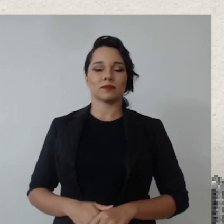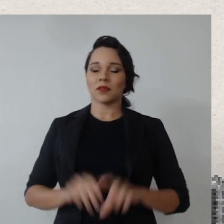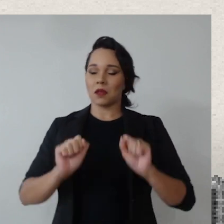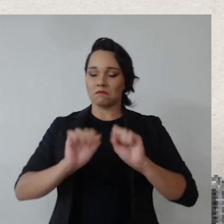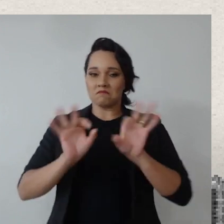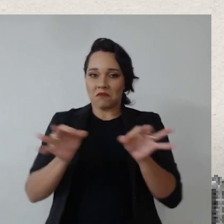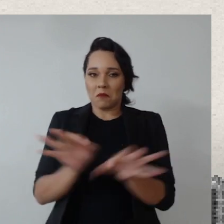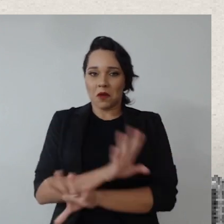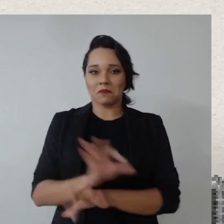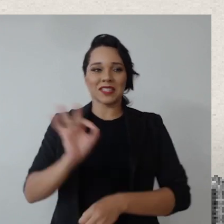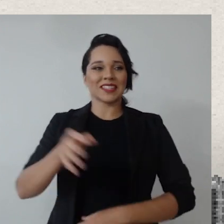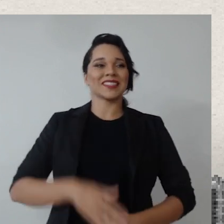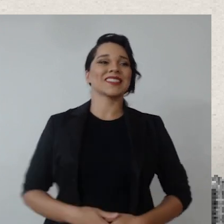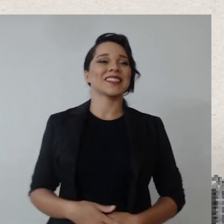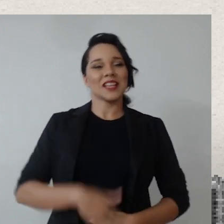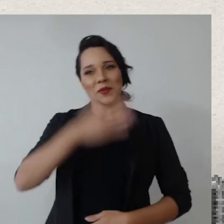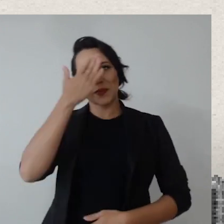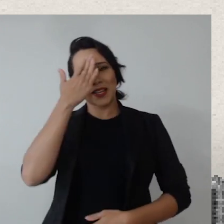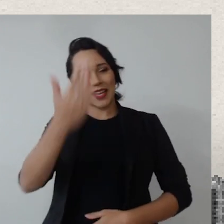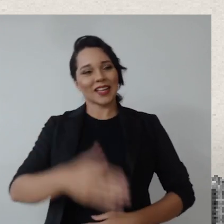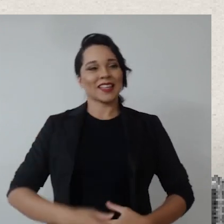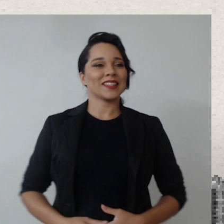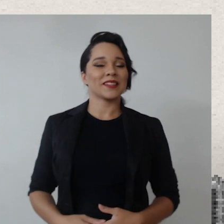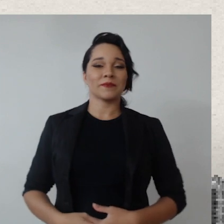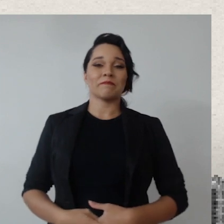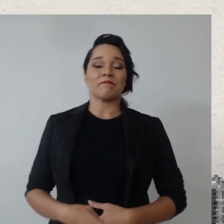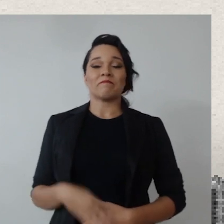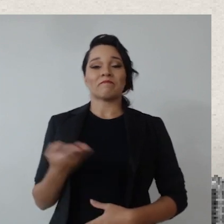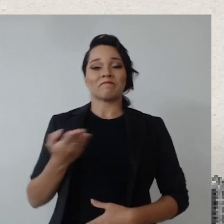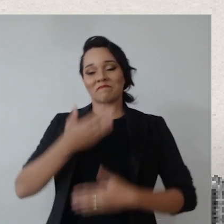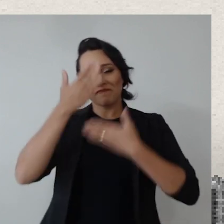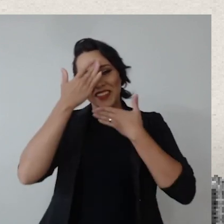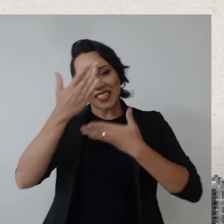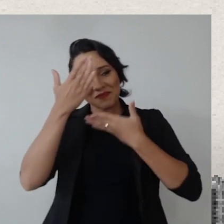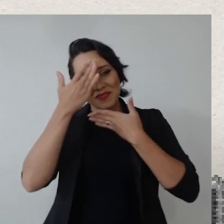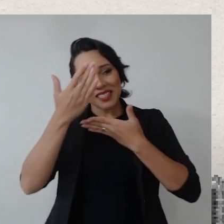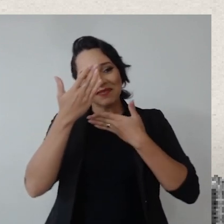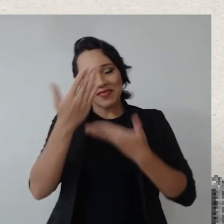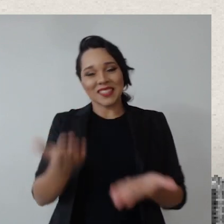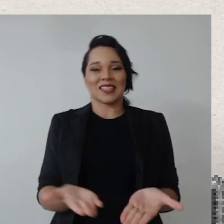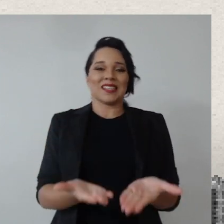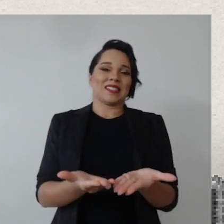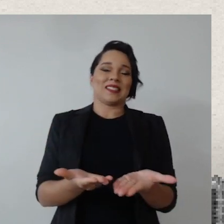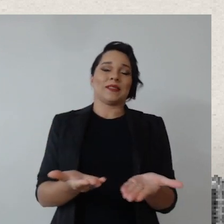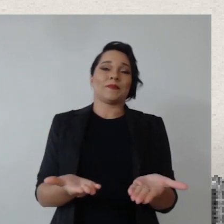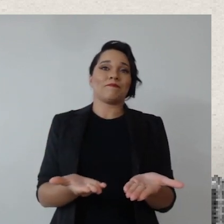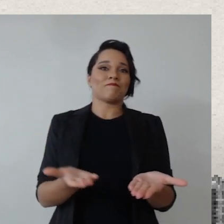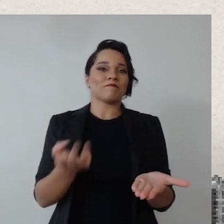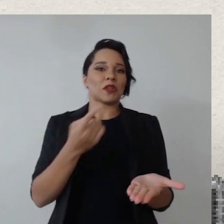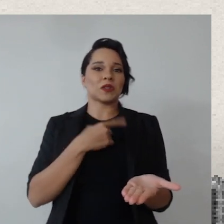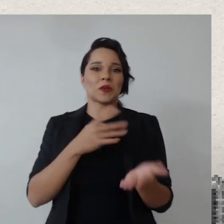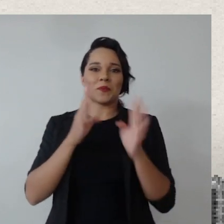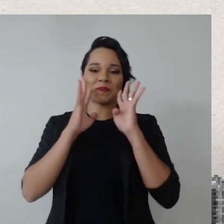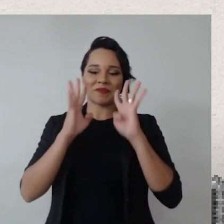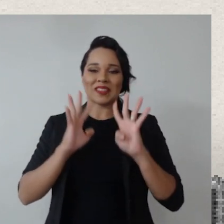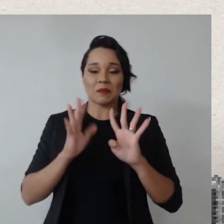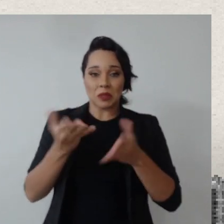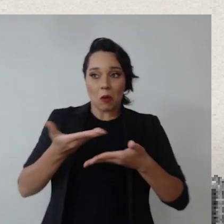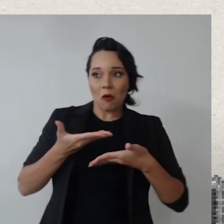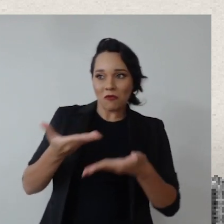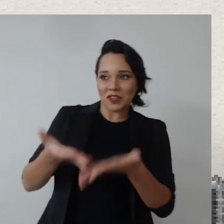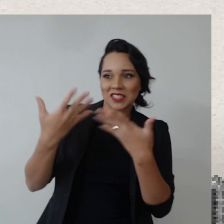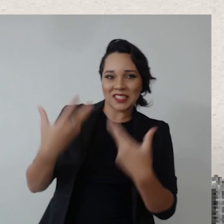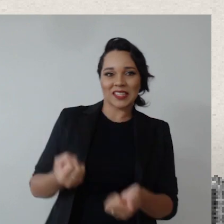Pronto? Tá certo. Obrigada, viu, Renato? Agradeço imensamente o seu atendimento ao seu